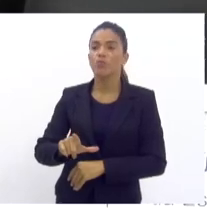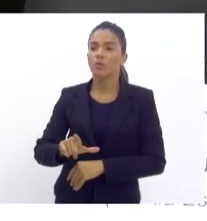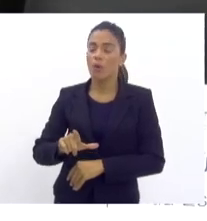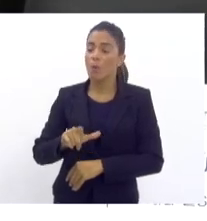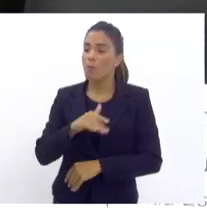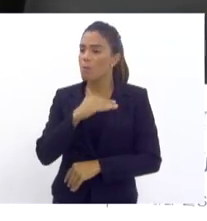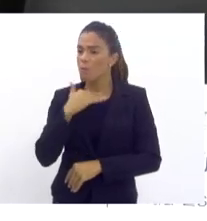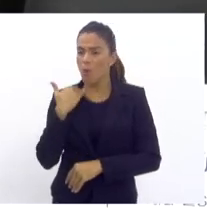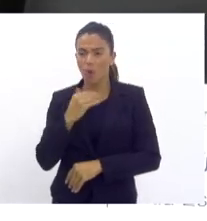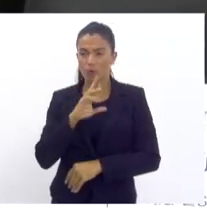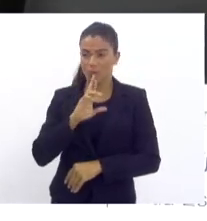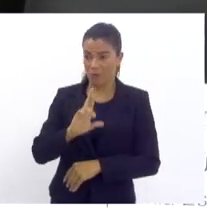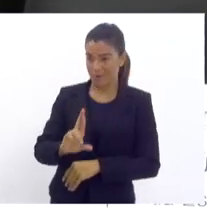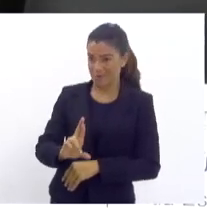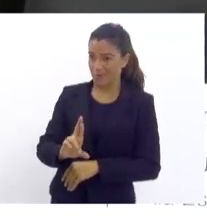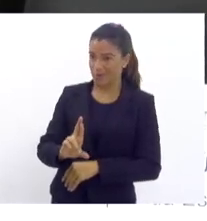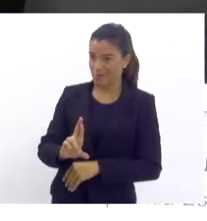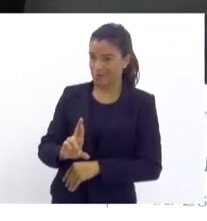morto não responde não, tá?